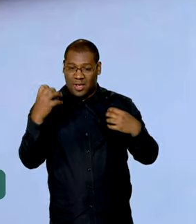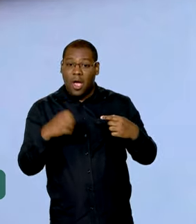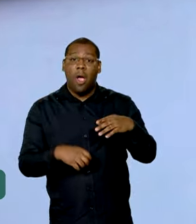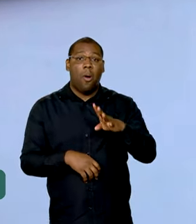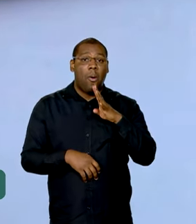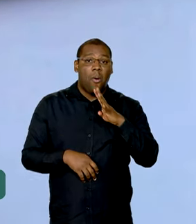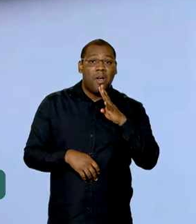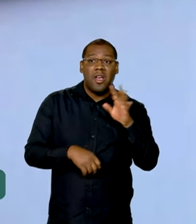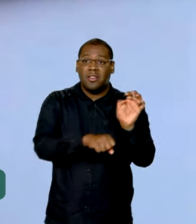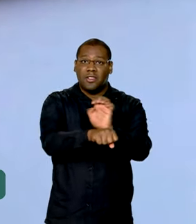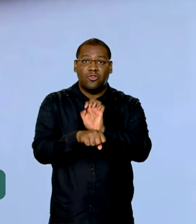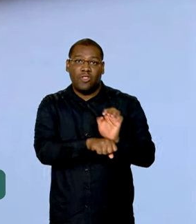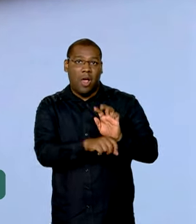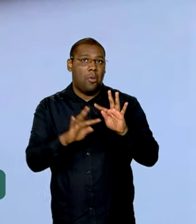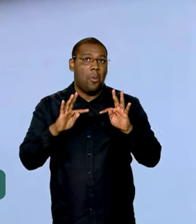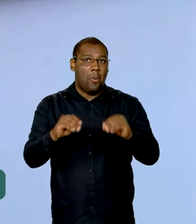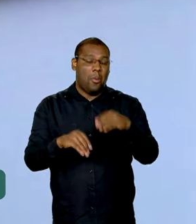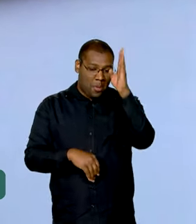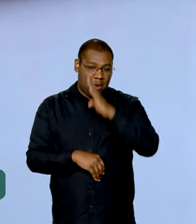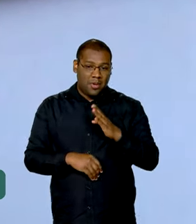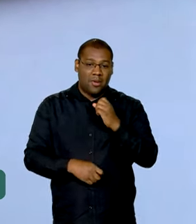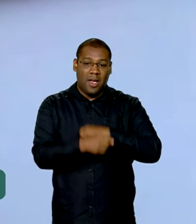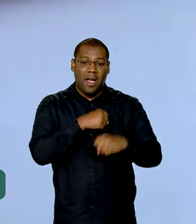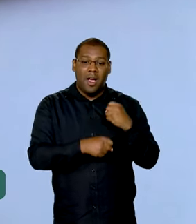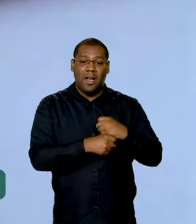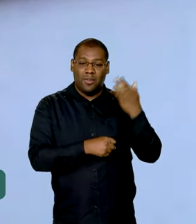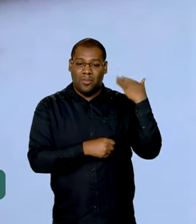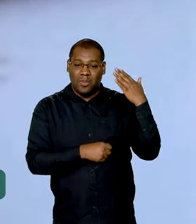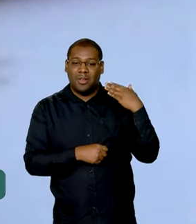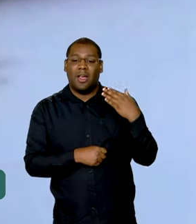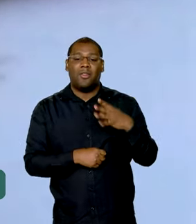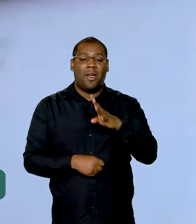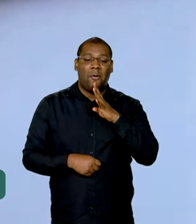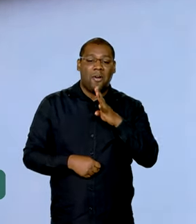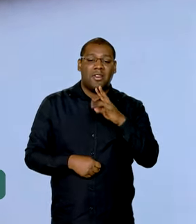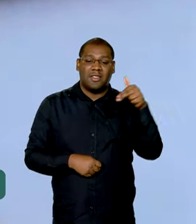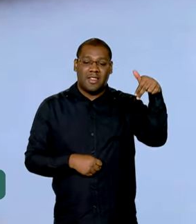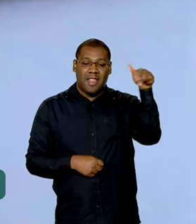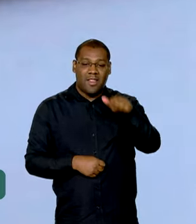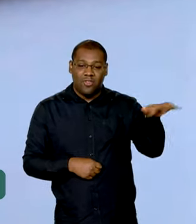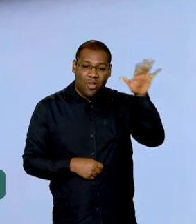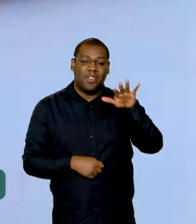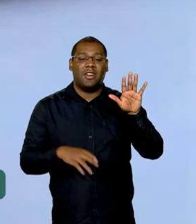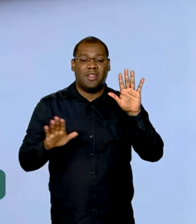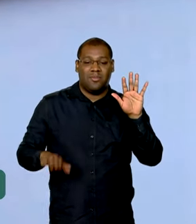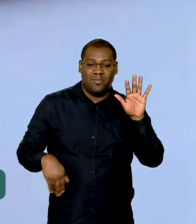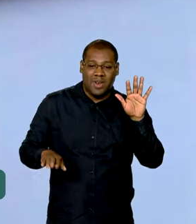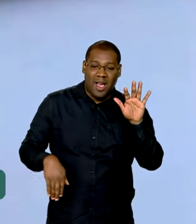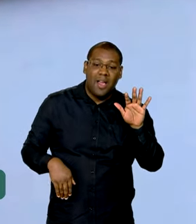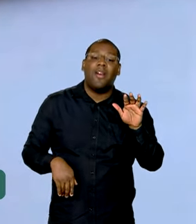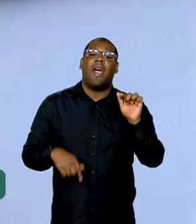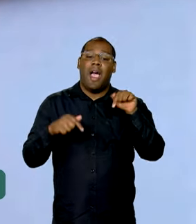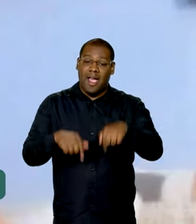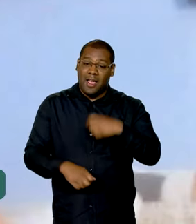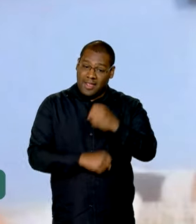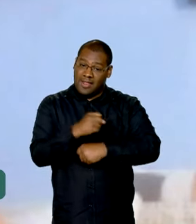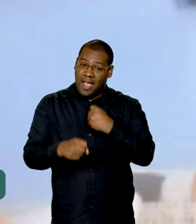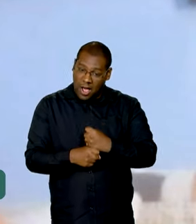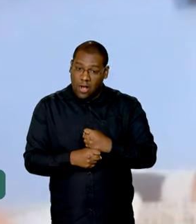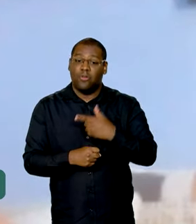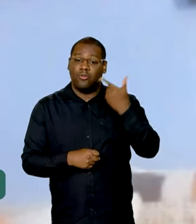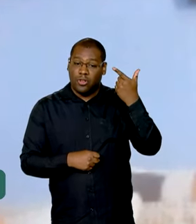o Brasil. No ano passado, foi conhecer as praias do Nordeste e para este ano, já está com as passagens compradas.